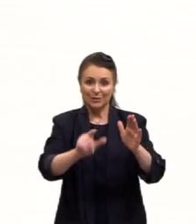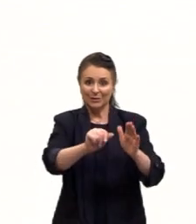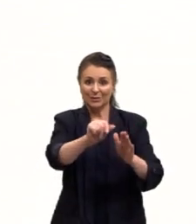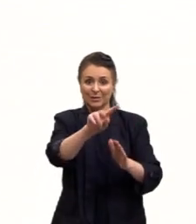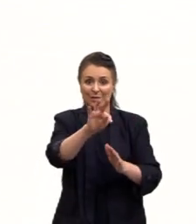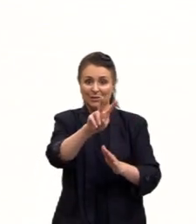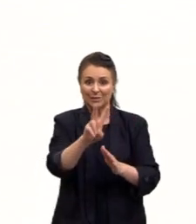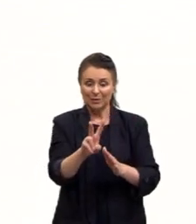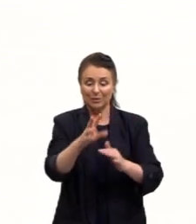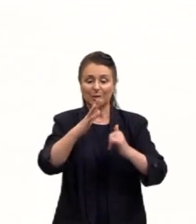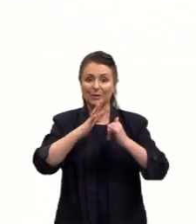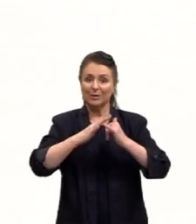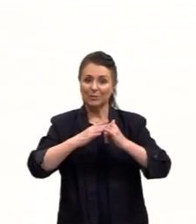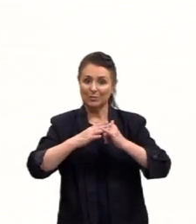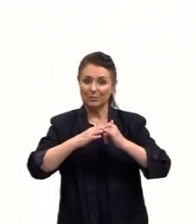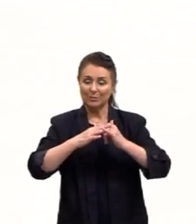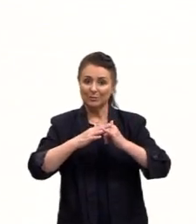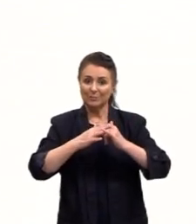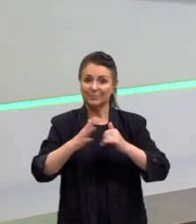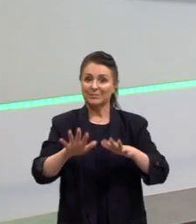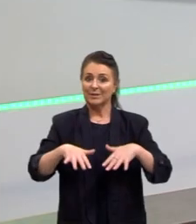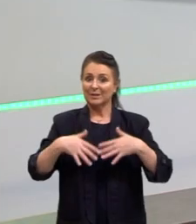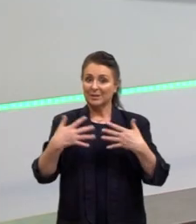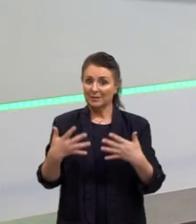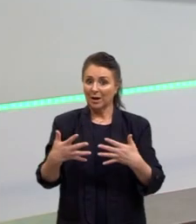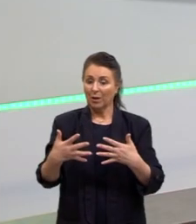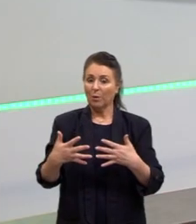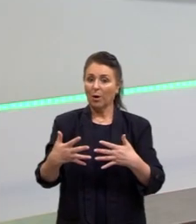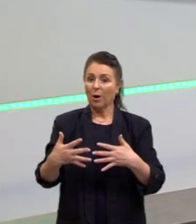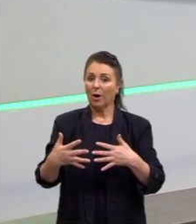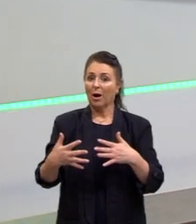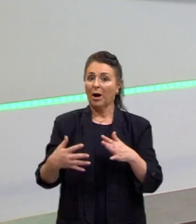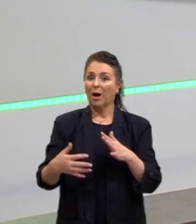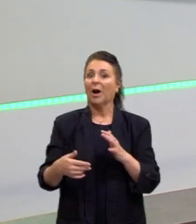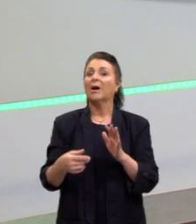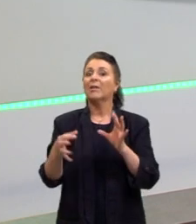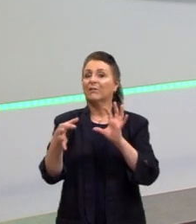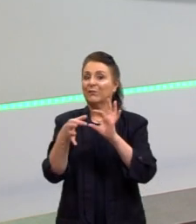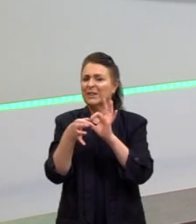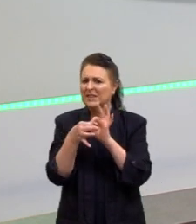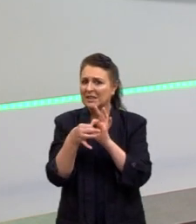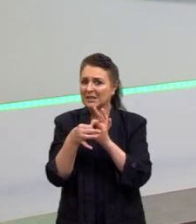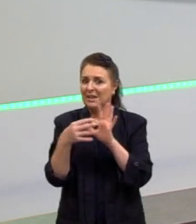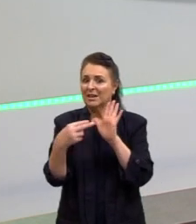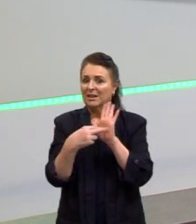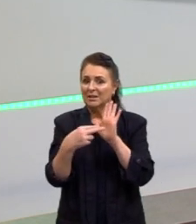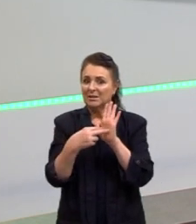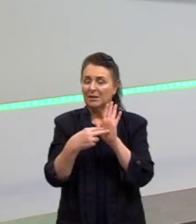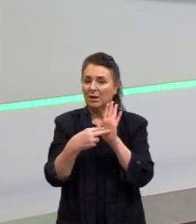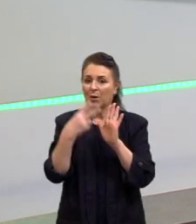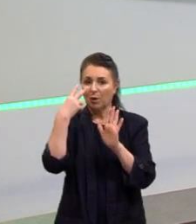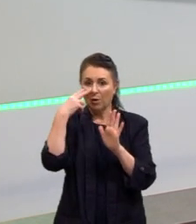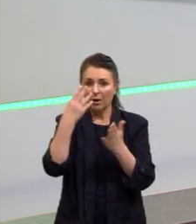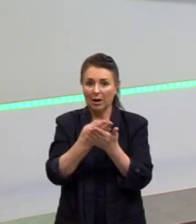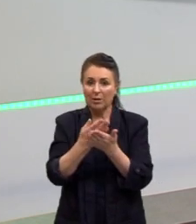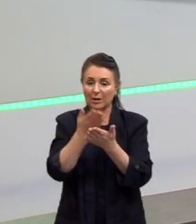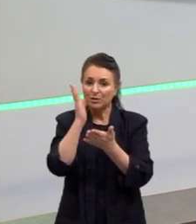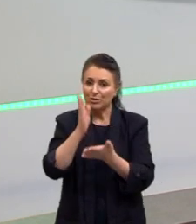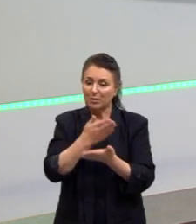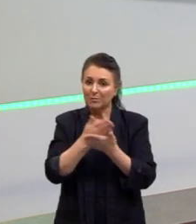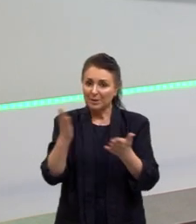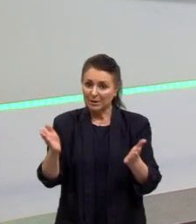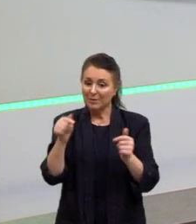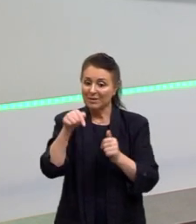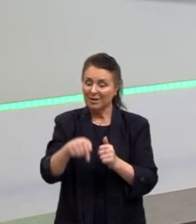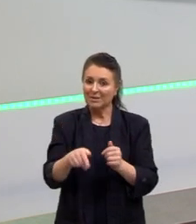no YouTube. Então, fica ligado, vê as aulas anteriores, se tu perdeu, acompanha também esta e as